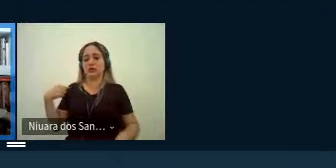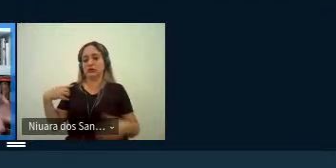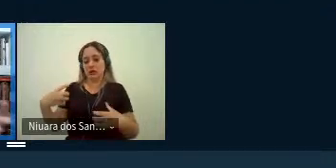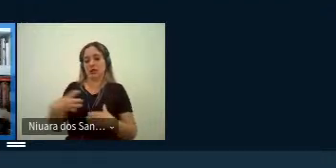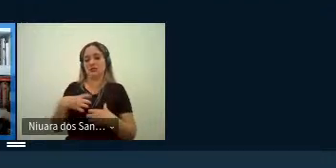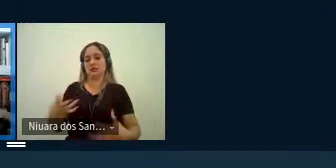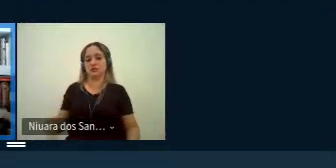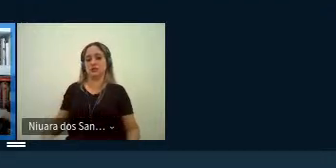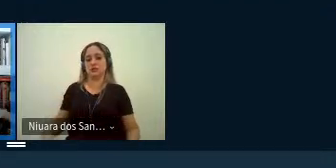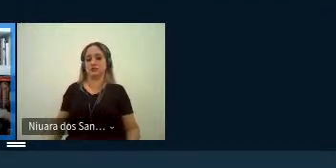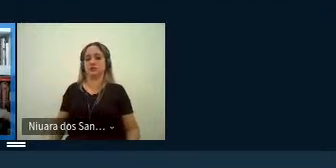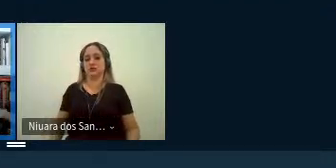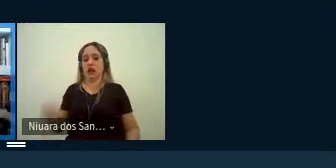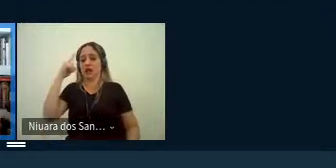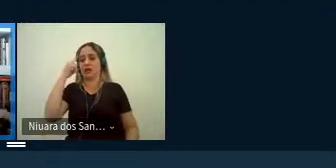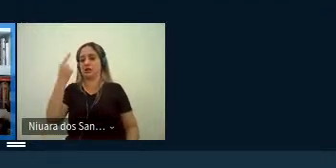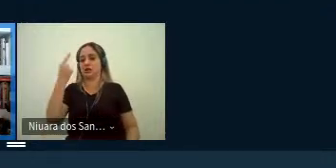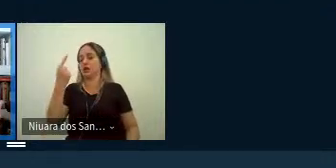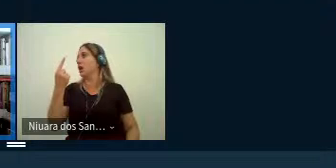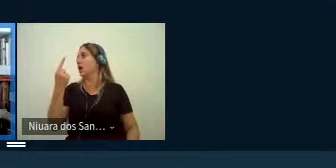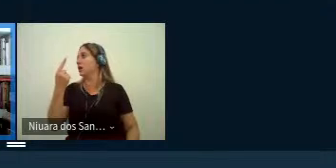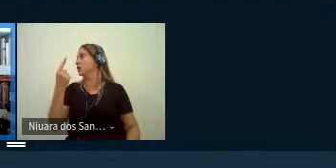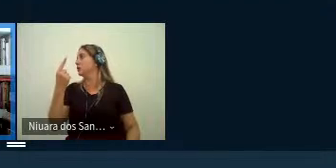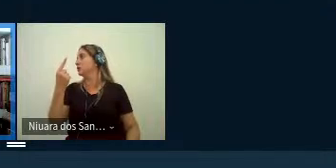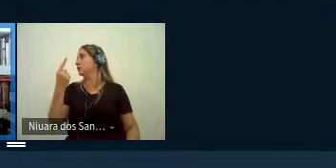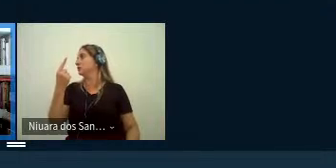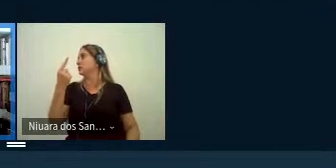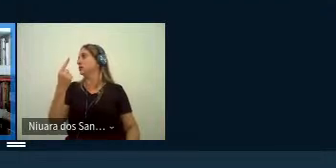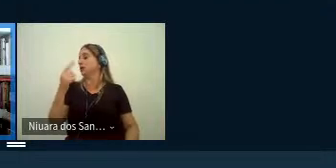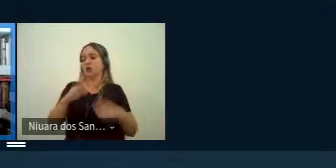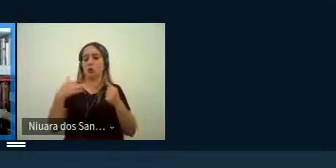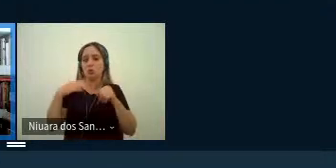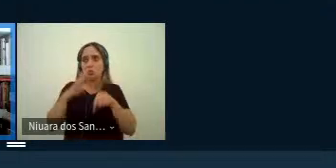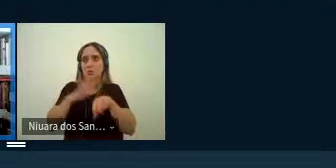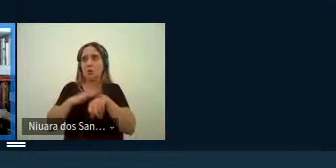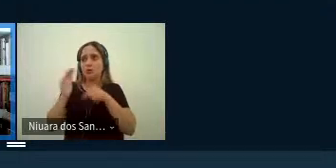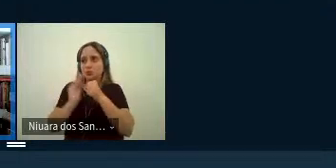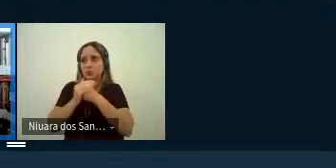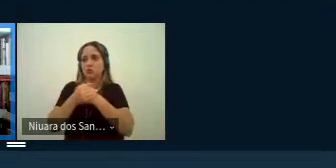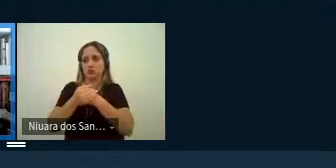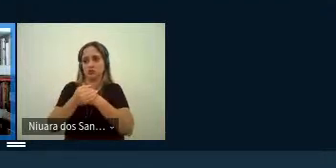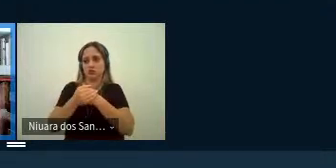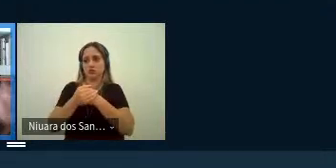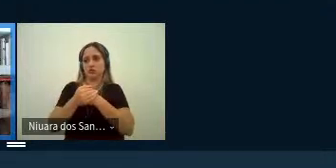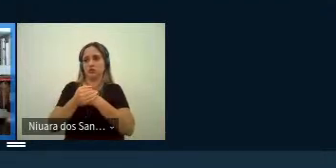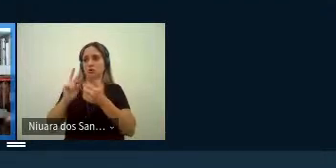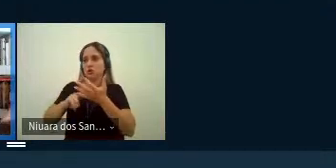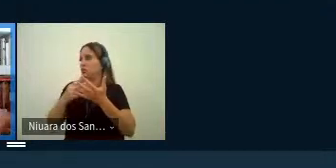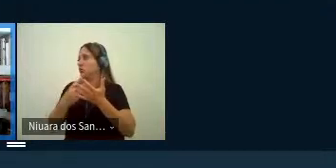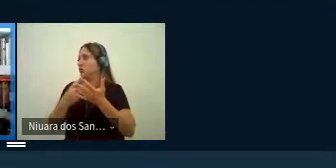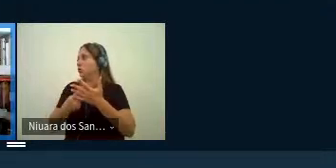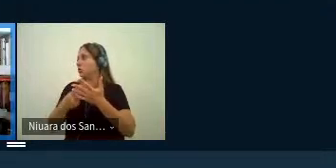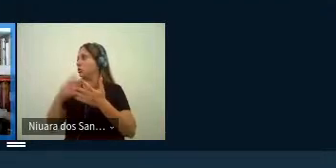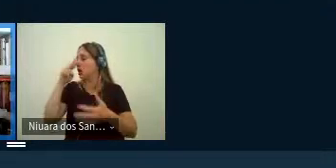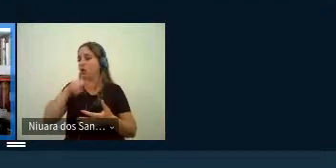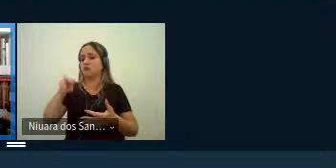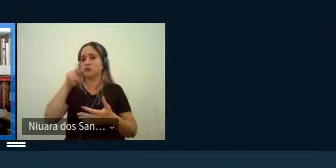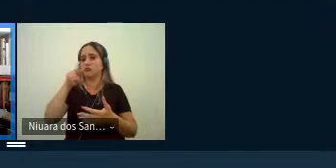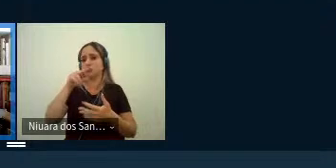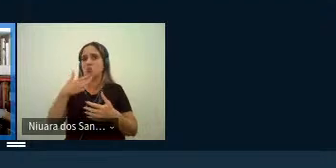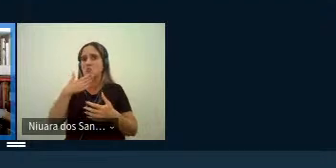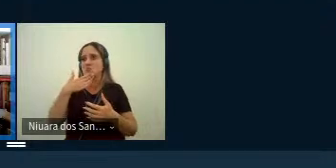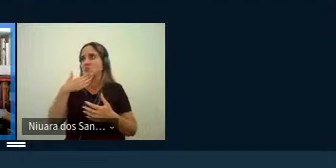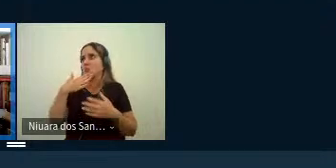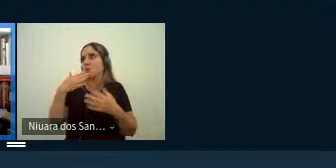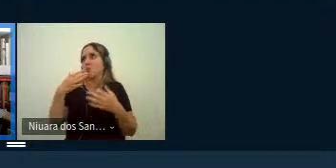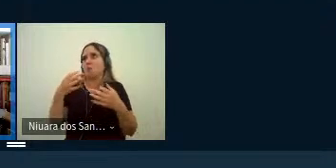dessas ideias aí então quanto mais apagado o tradutor seria visto como um excelente profissional né